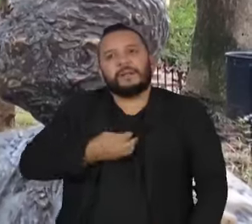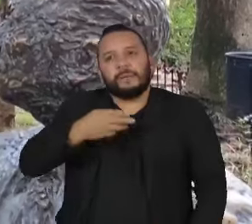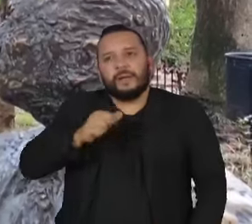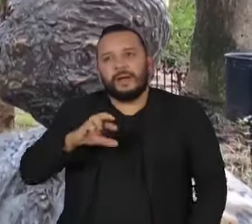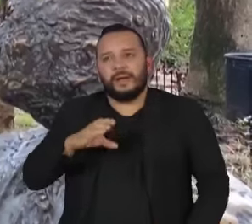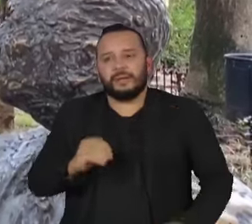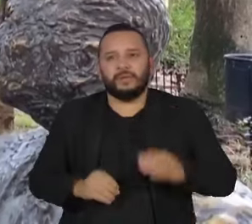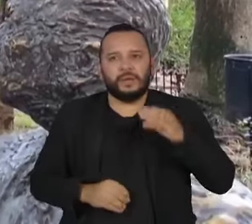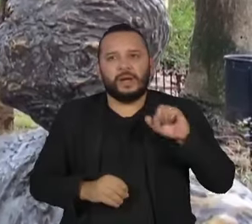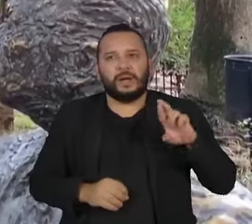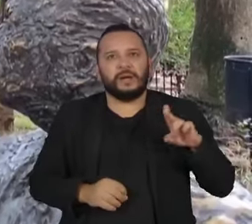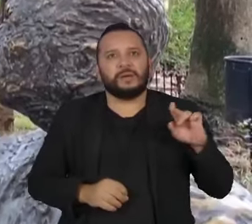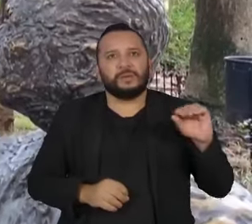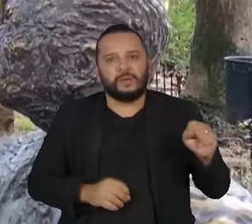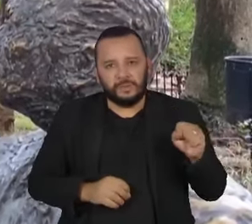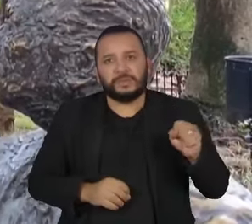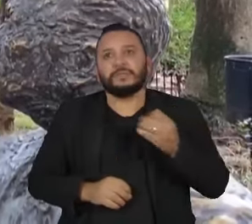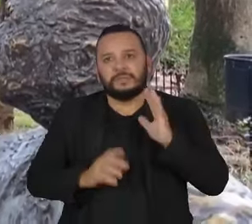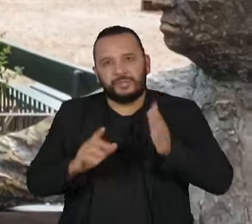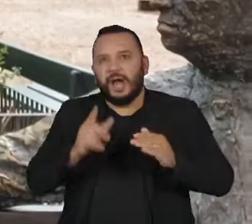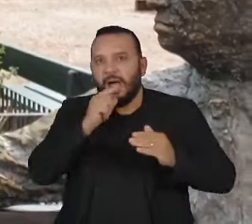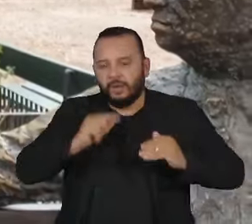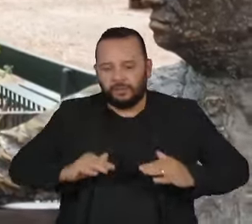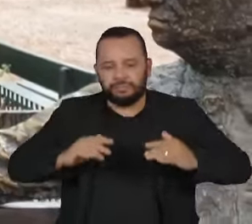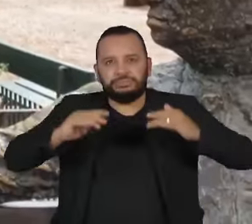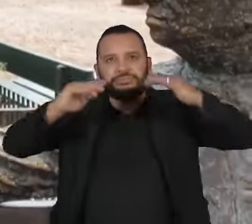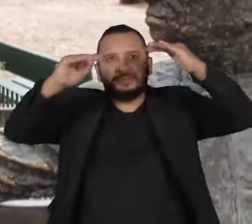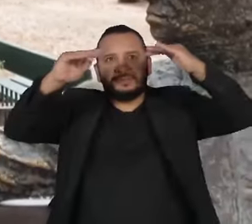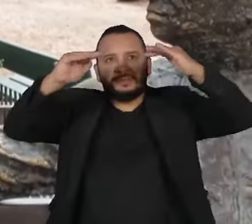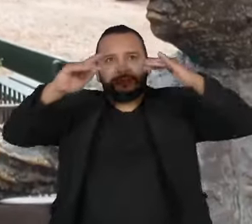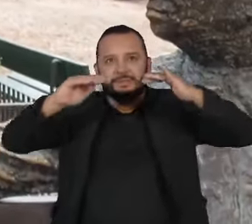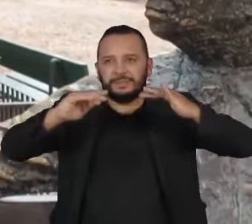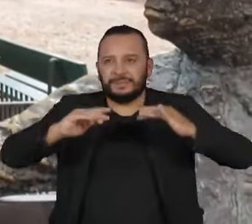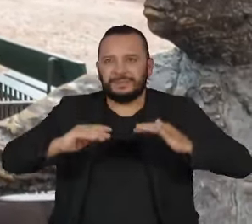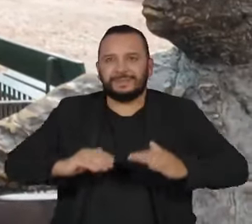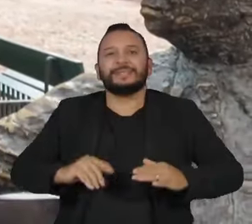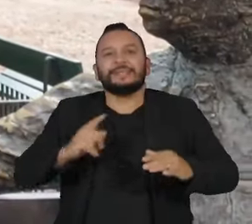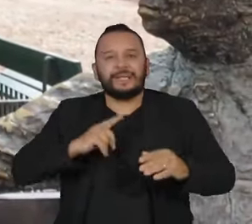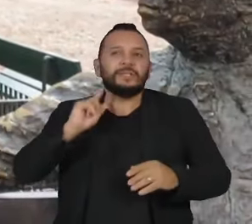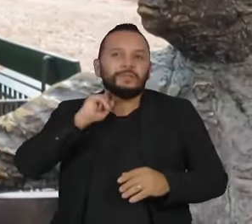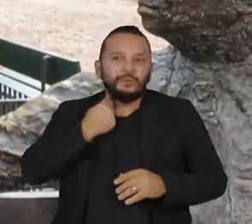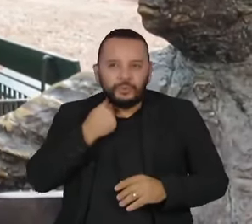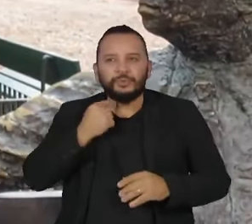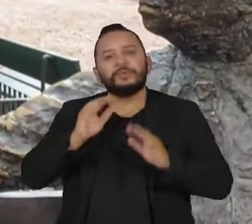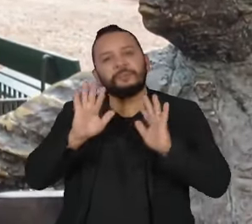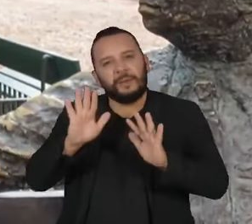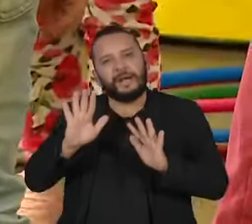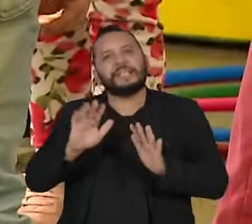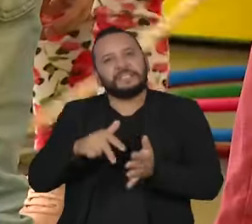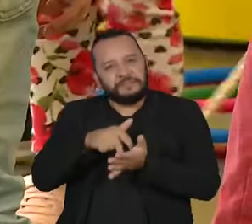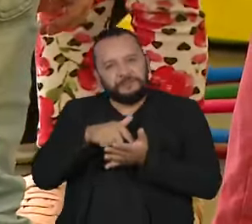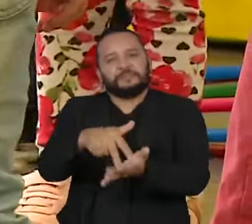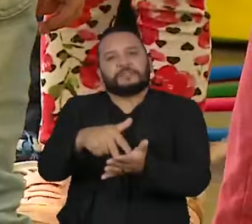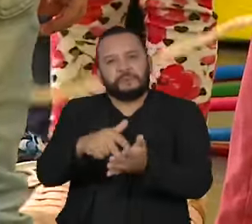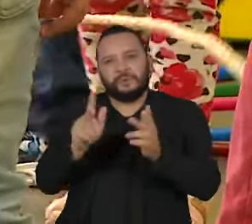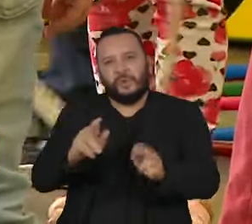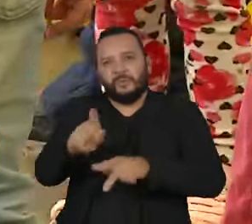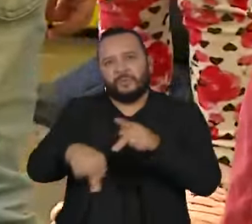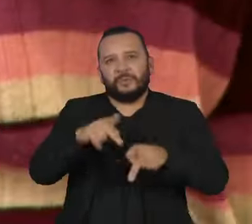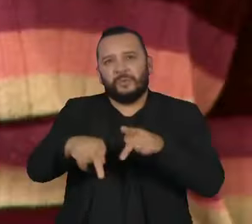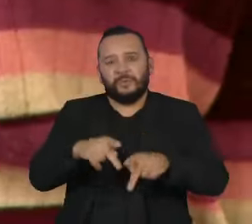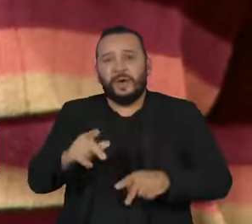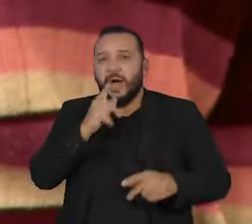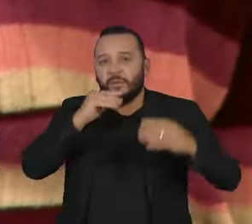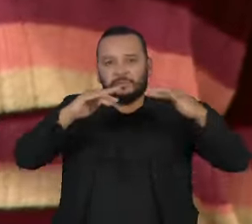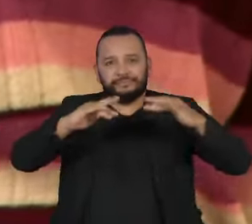Andrade, que ficou debaixo da enchente. Enlameados, mas firmes, assim como o nosso povo. Com a água abaixando,